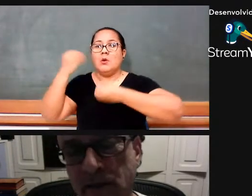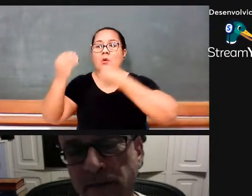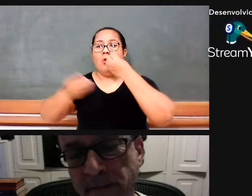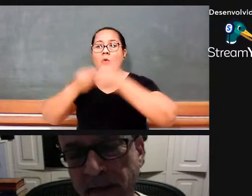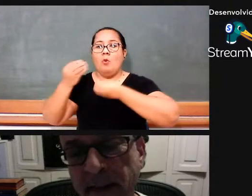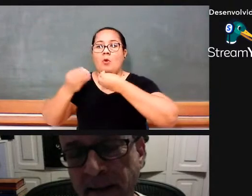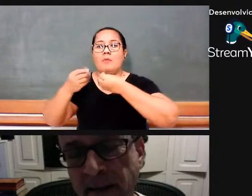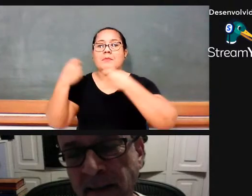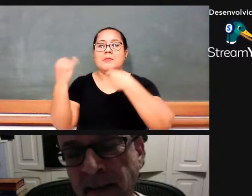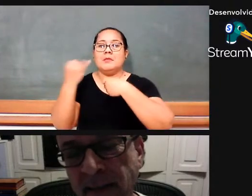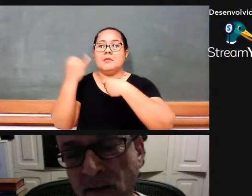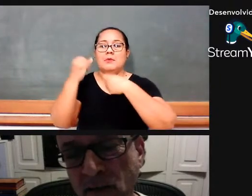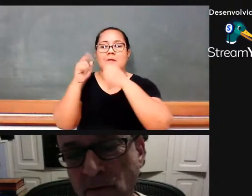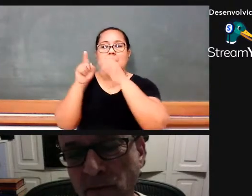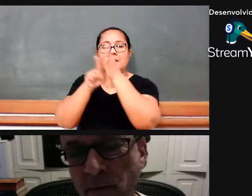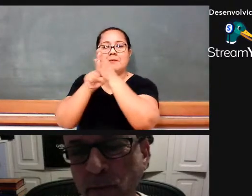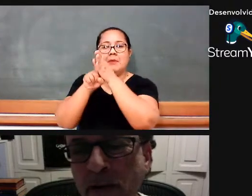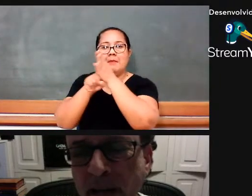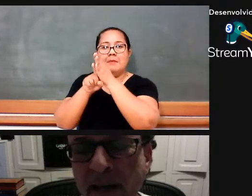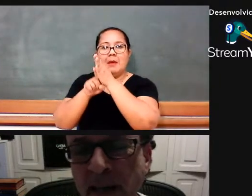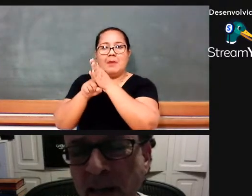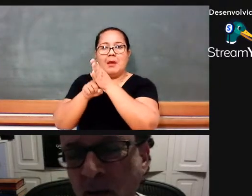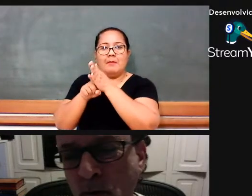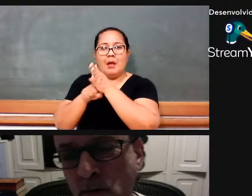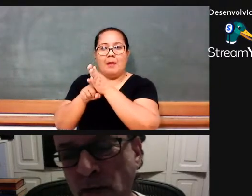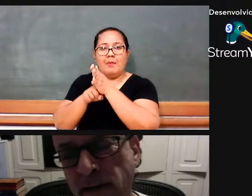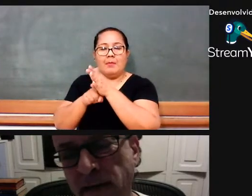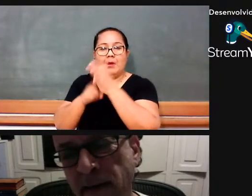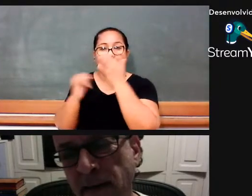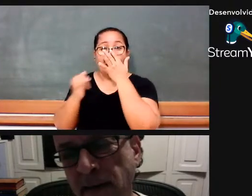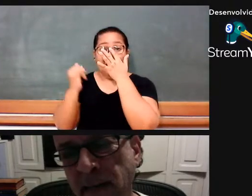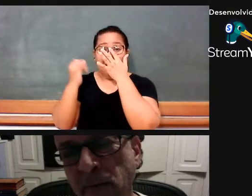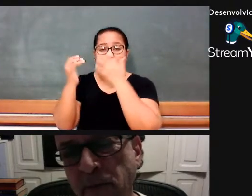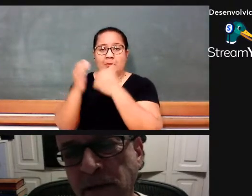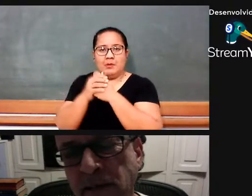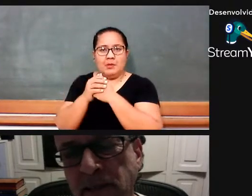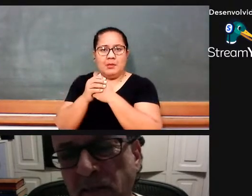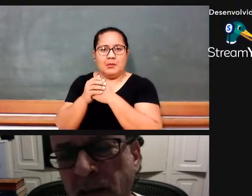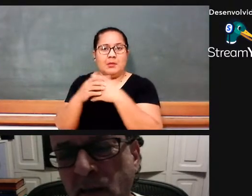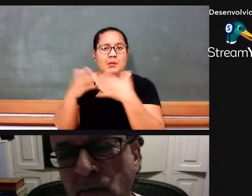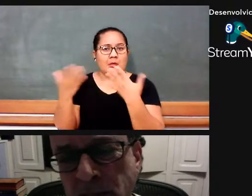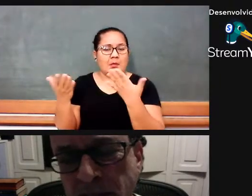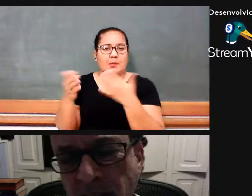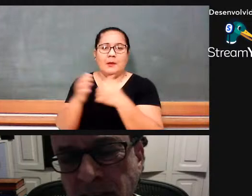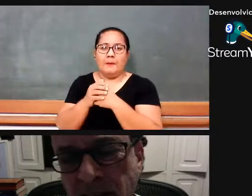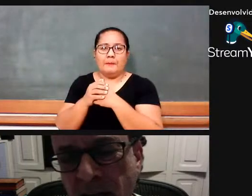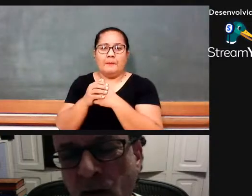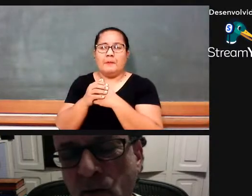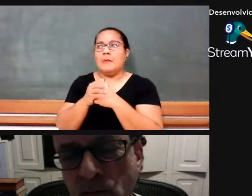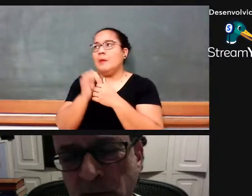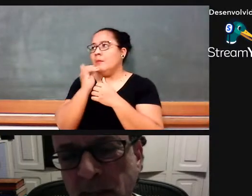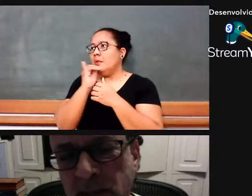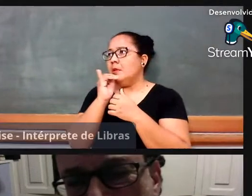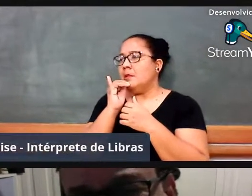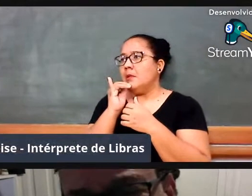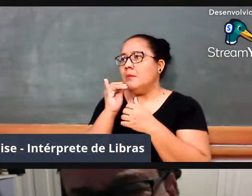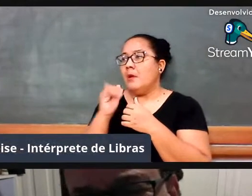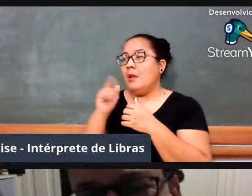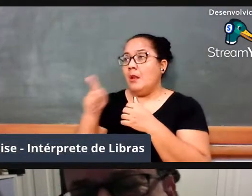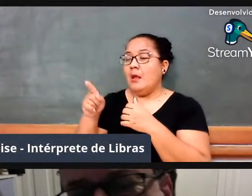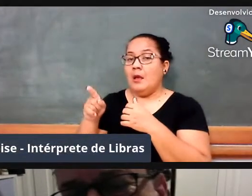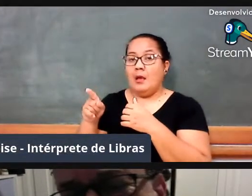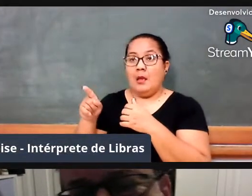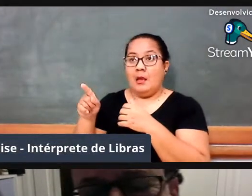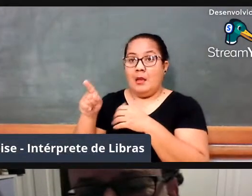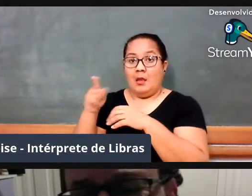outra coisa, não é? Então, por que que eu de repente tive que começar a ensinar cálculo matricial?